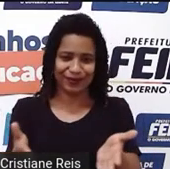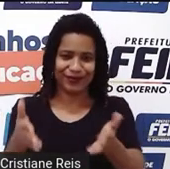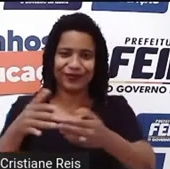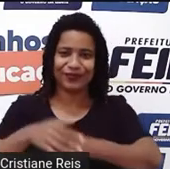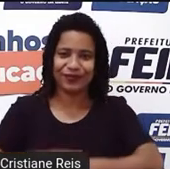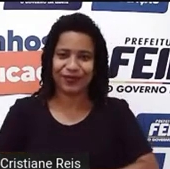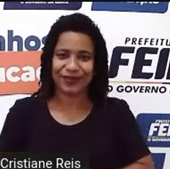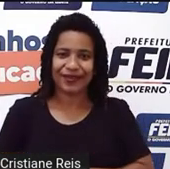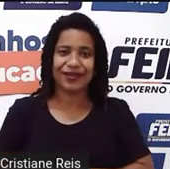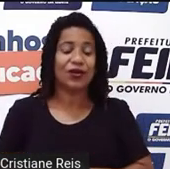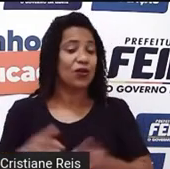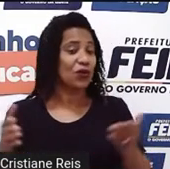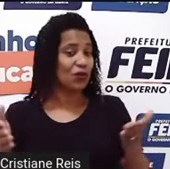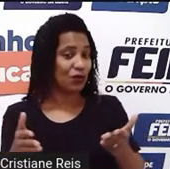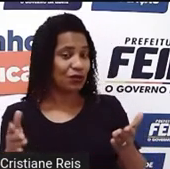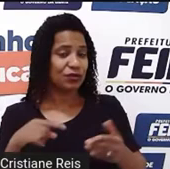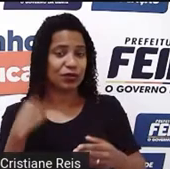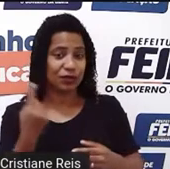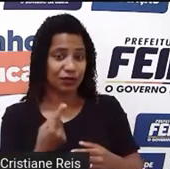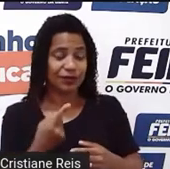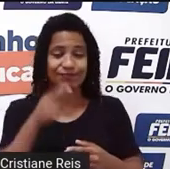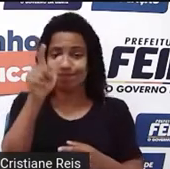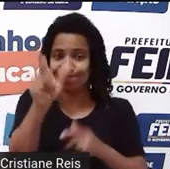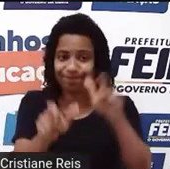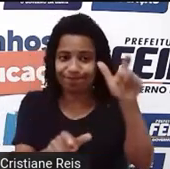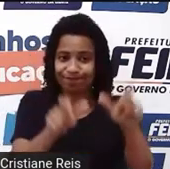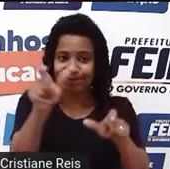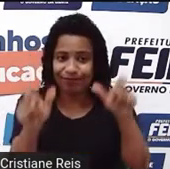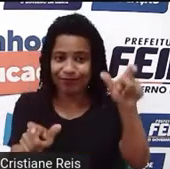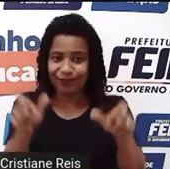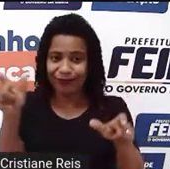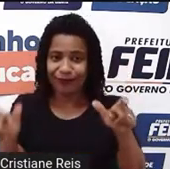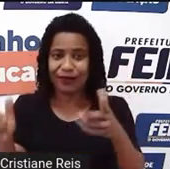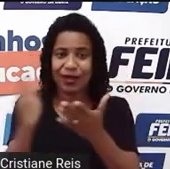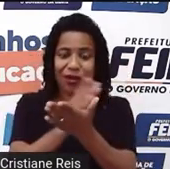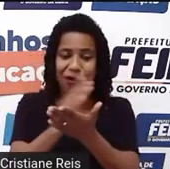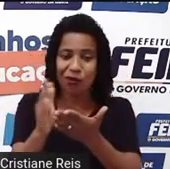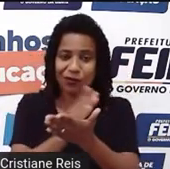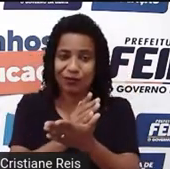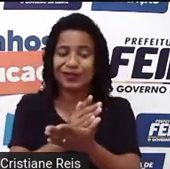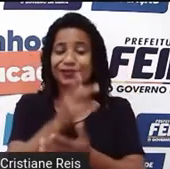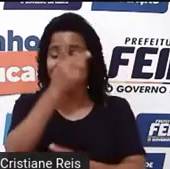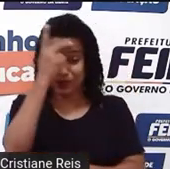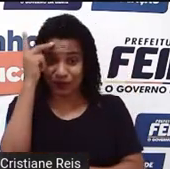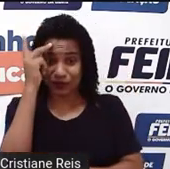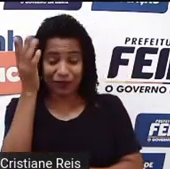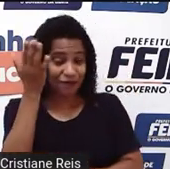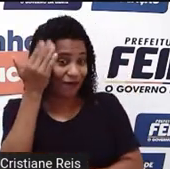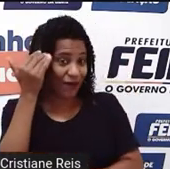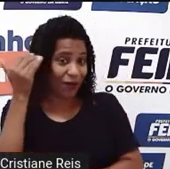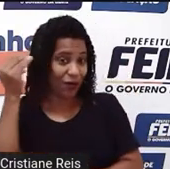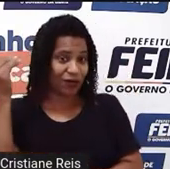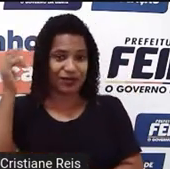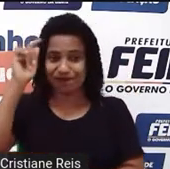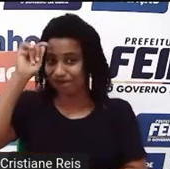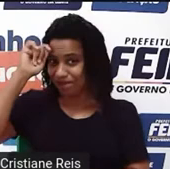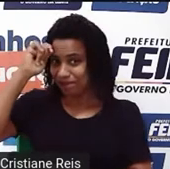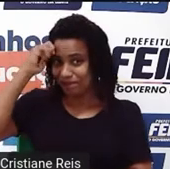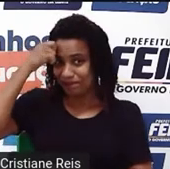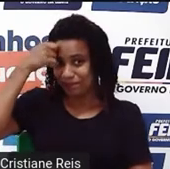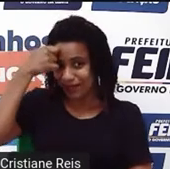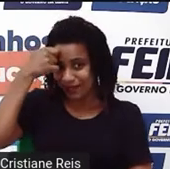E hoje, nós vamos dar destaques a algumas famosas Black people, algumas pessoas